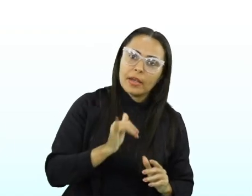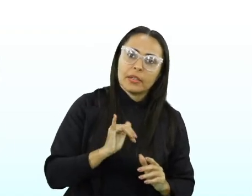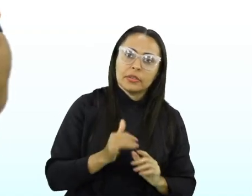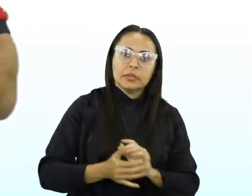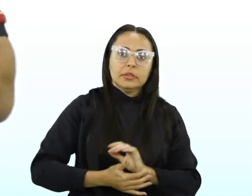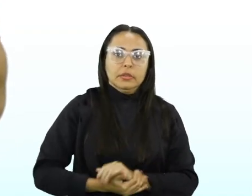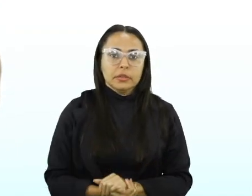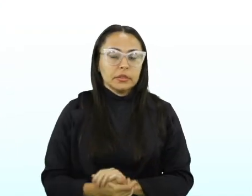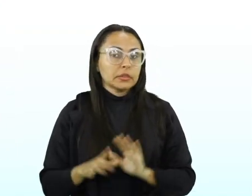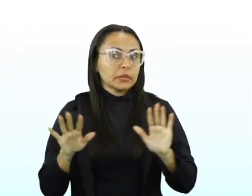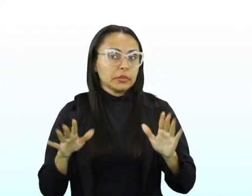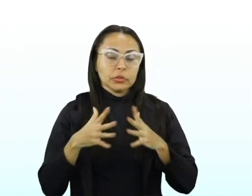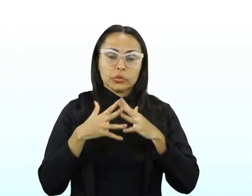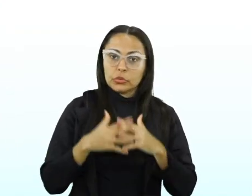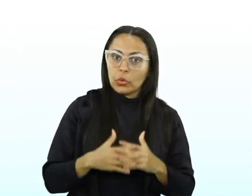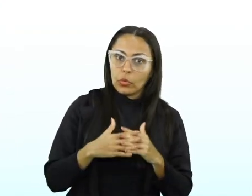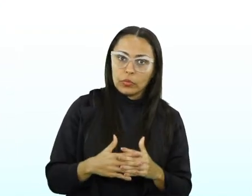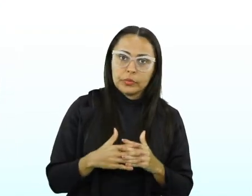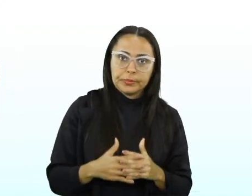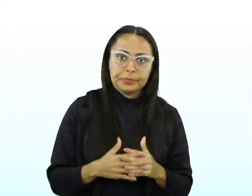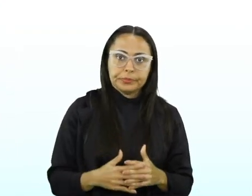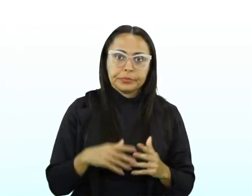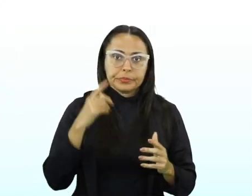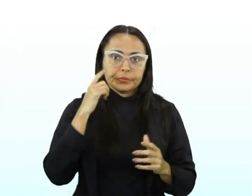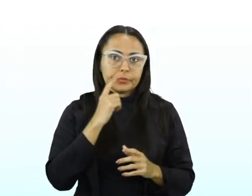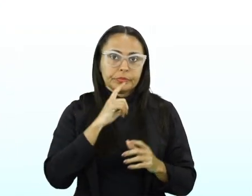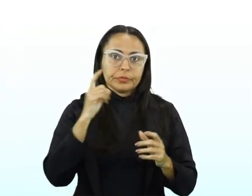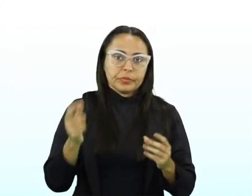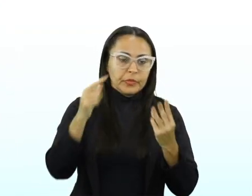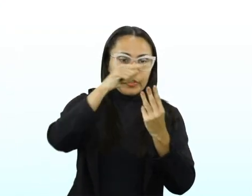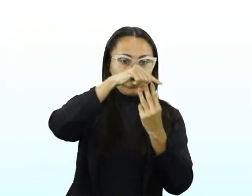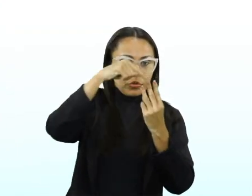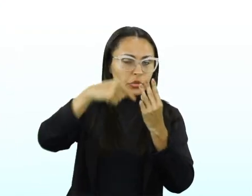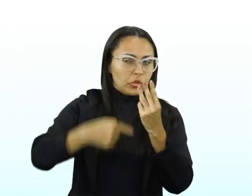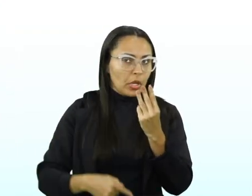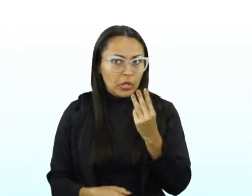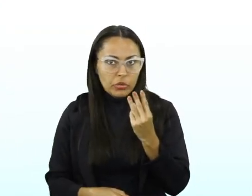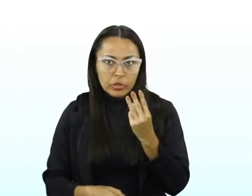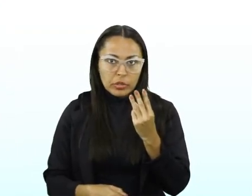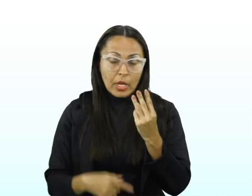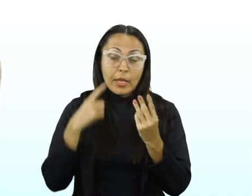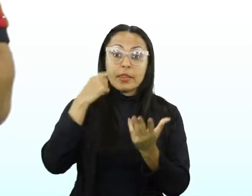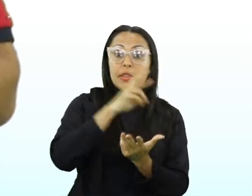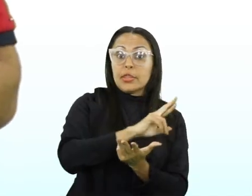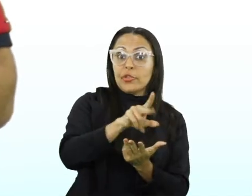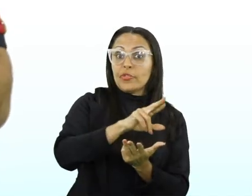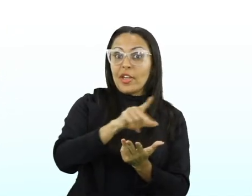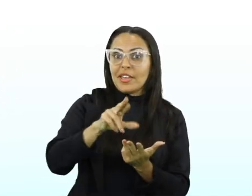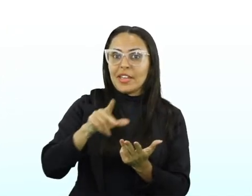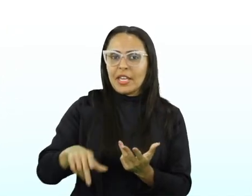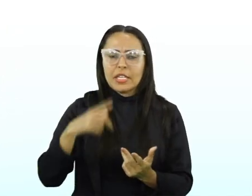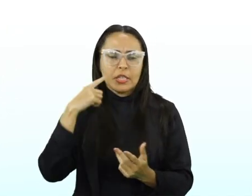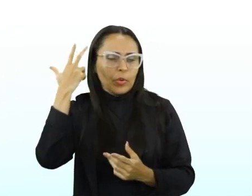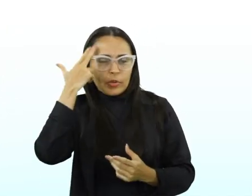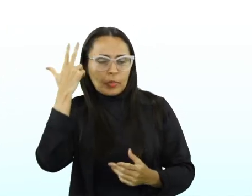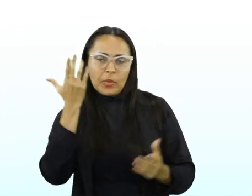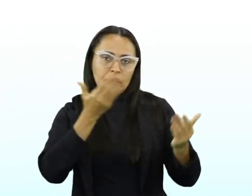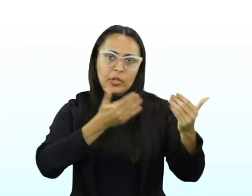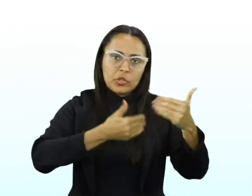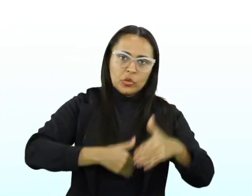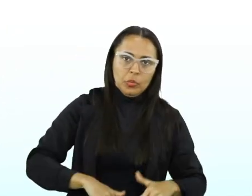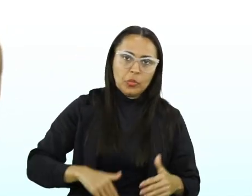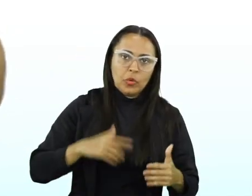narrativo. Então, não confundir tirinha, charge e cartoon. Então, é muito comum aparecer nas provas, não é?